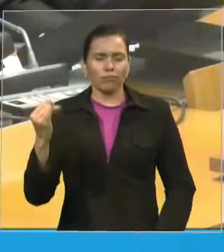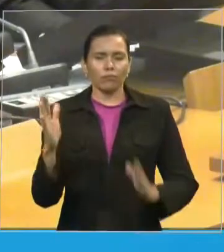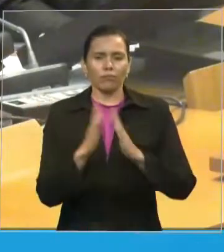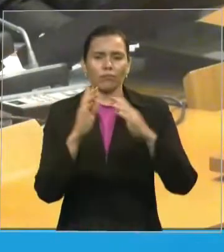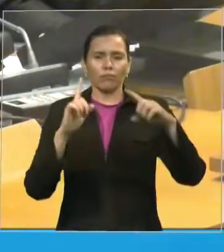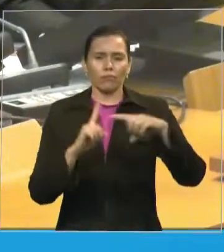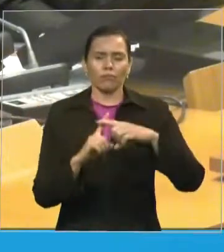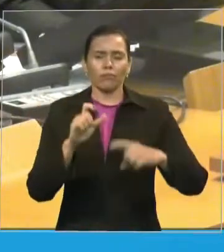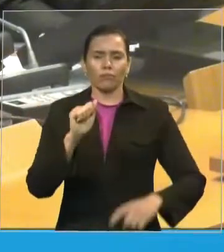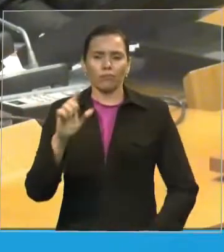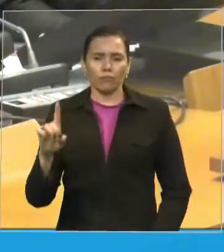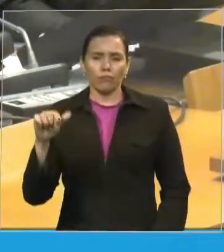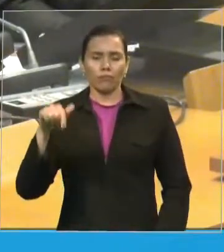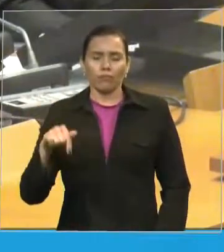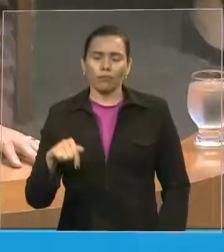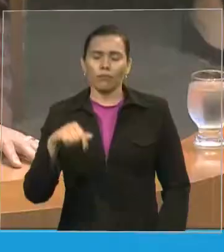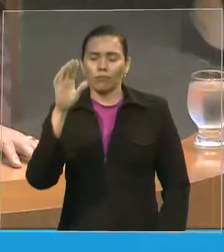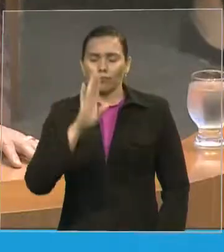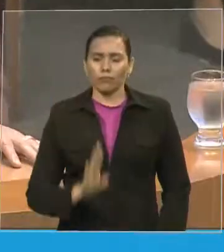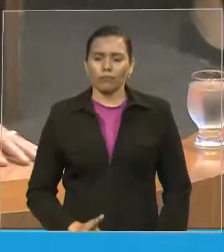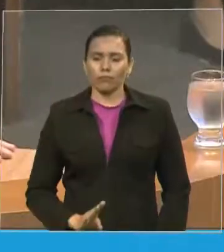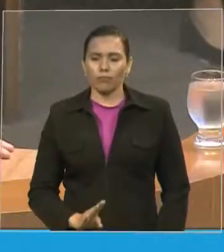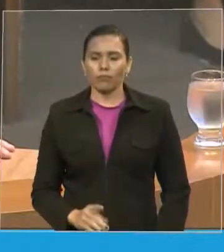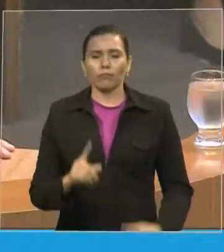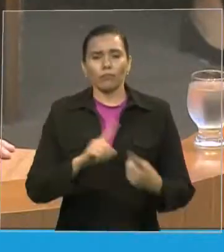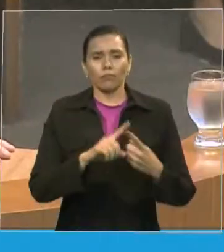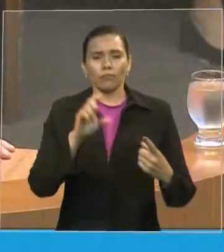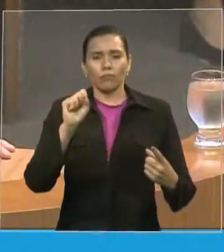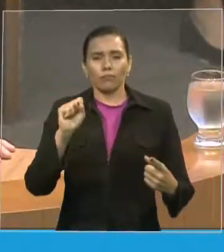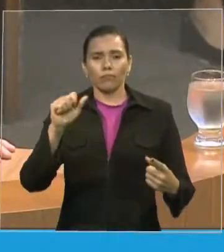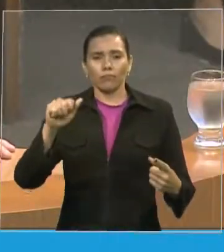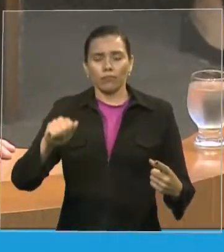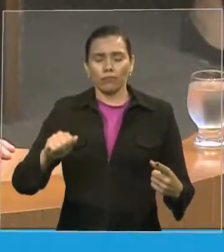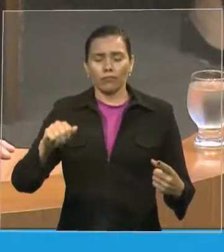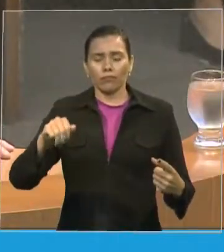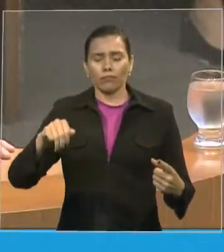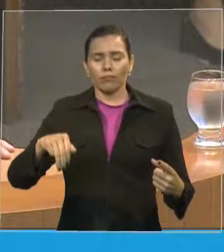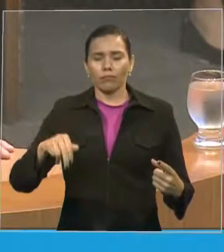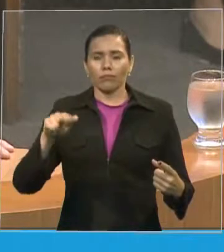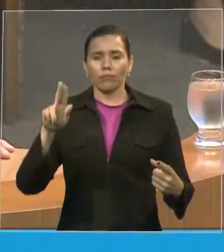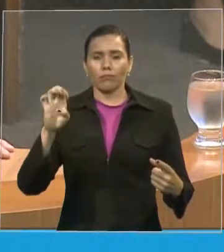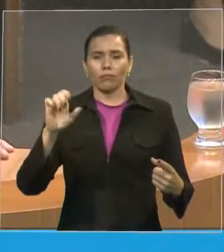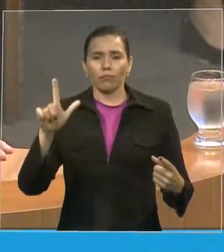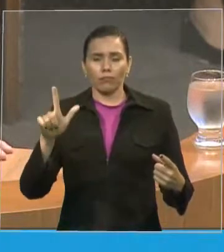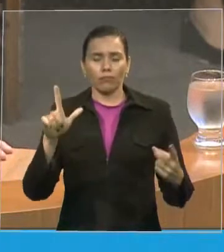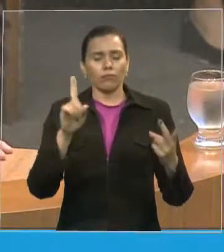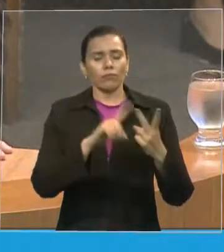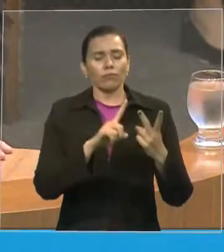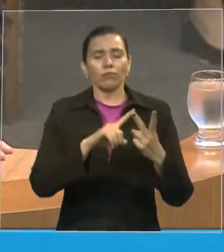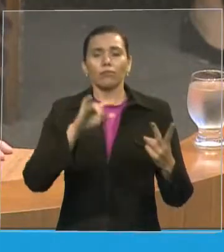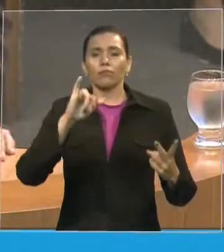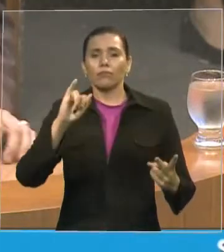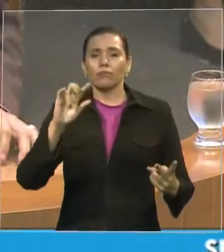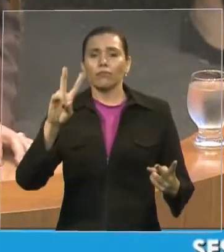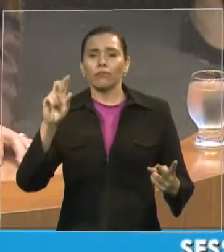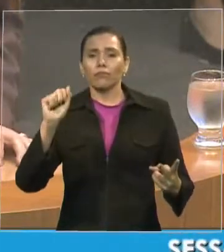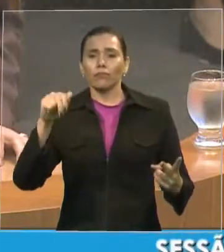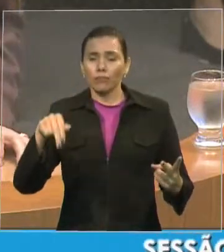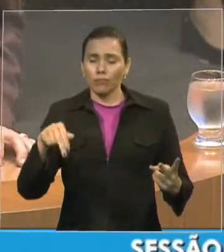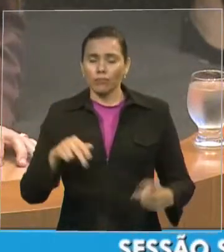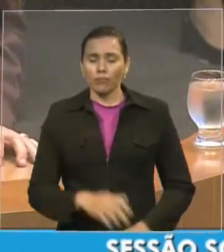pastor Samuel Câmara e pastor Ivan Bastos numa